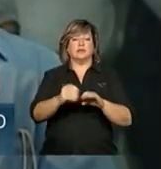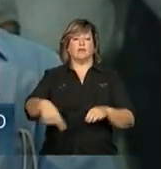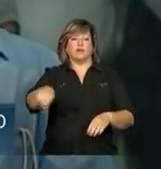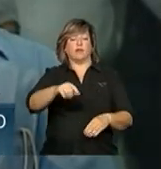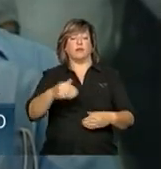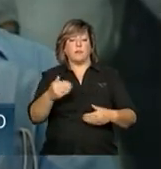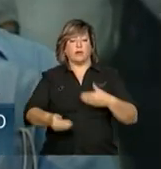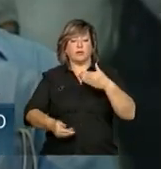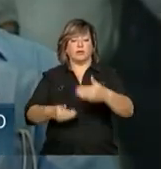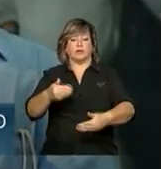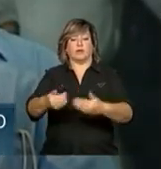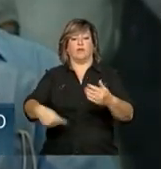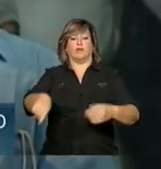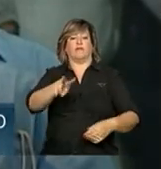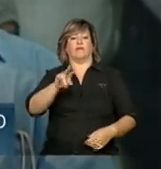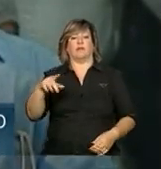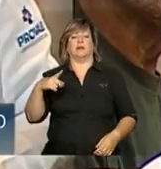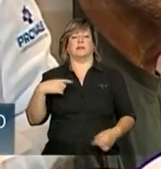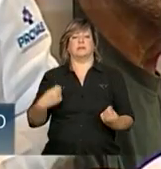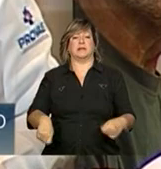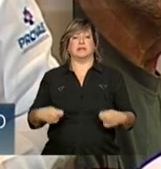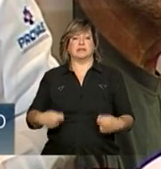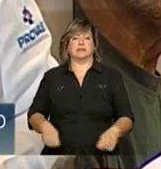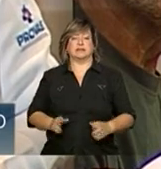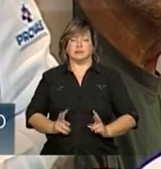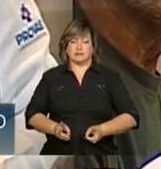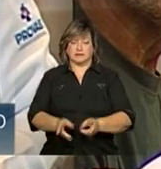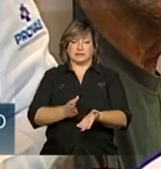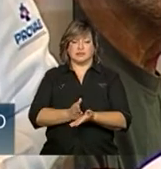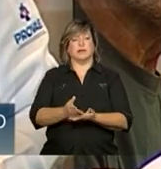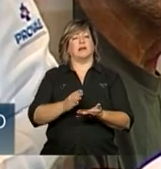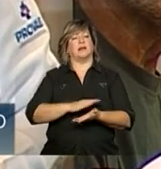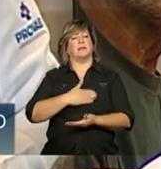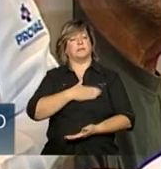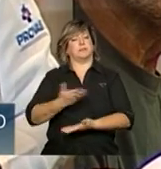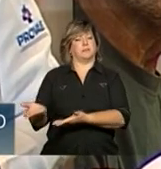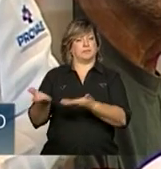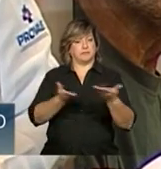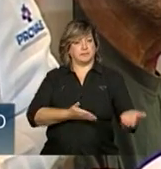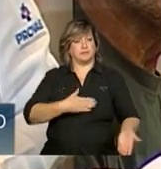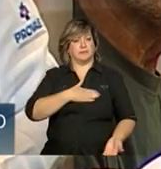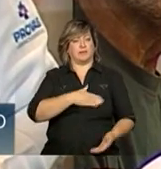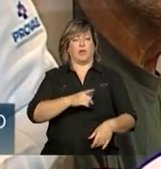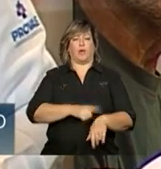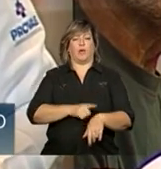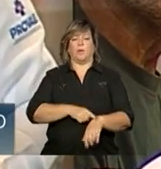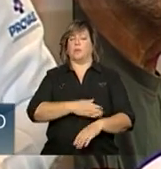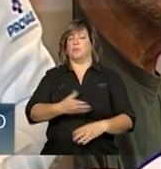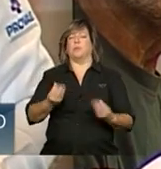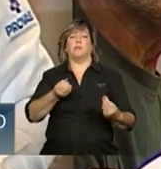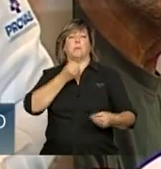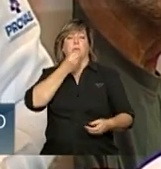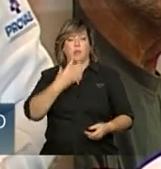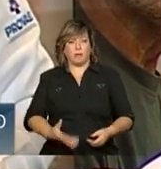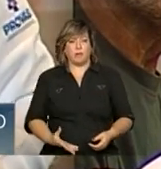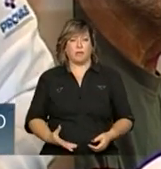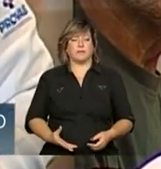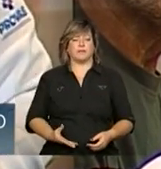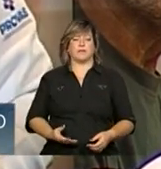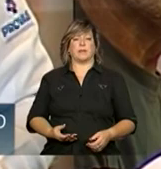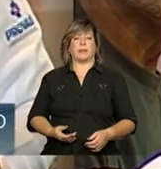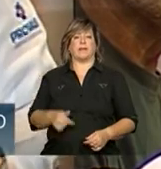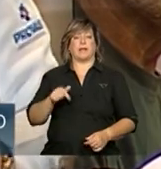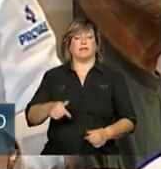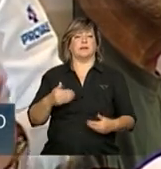próximos passos que vocês terão que seguir. Então, sejam muito bem-vindos, será um período muito produtivo. No meio